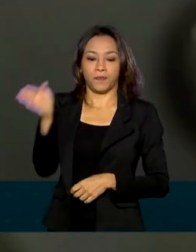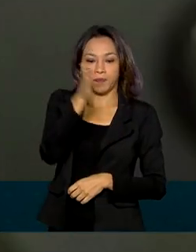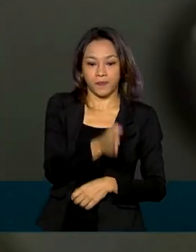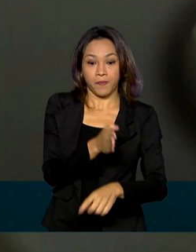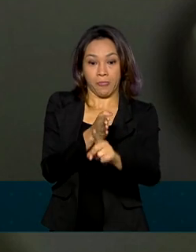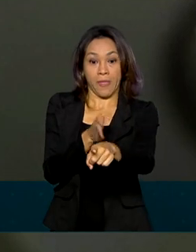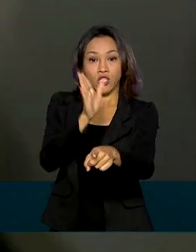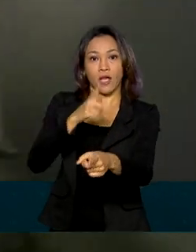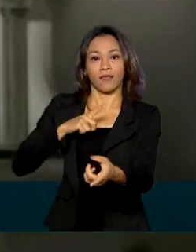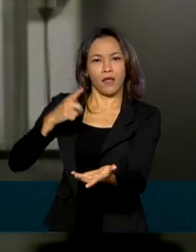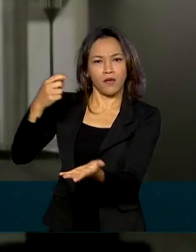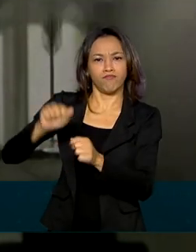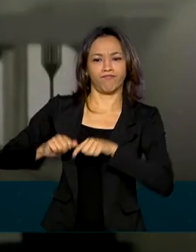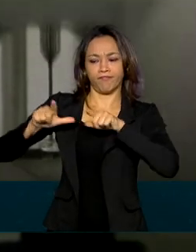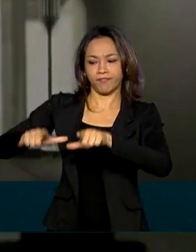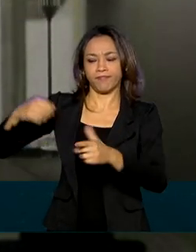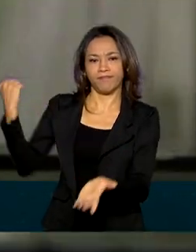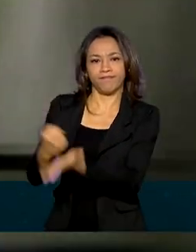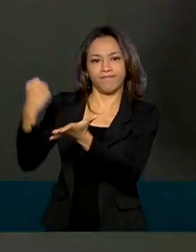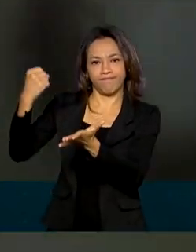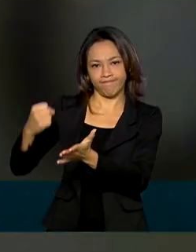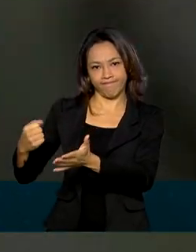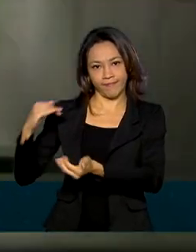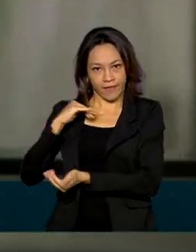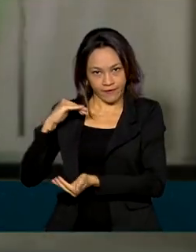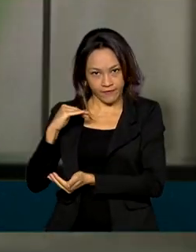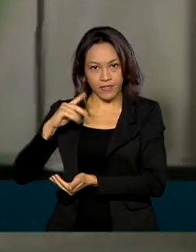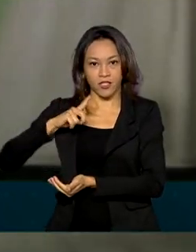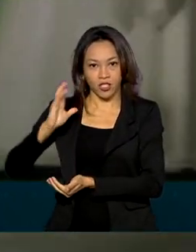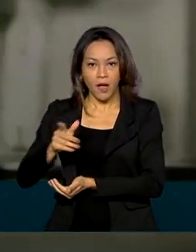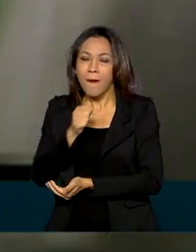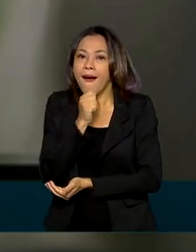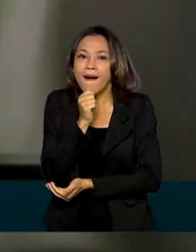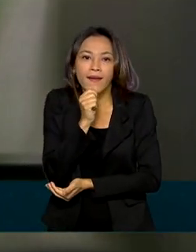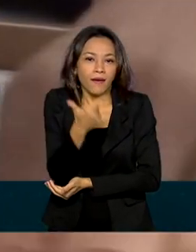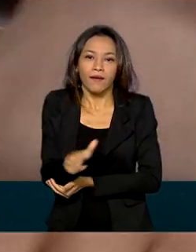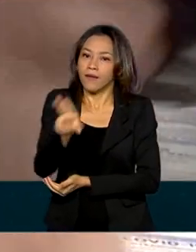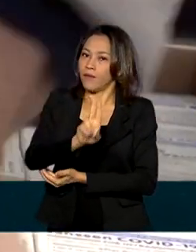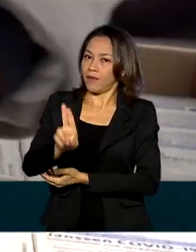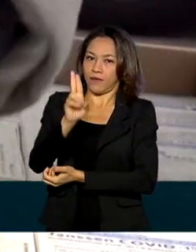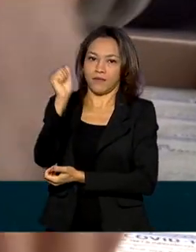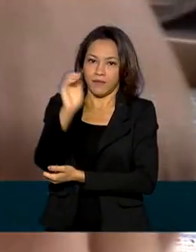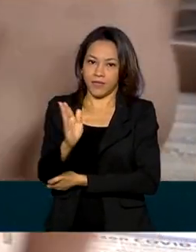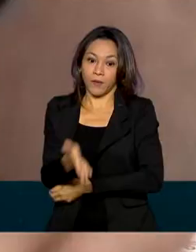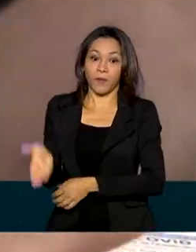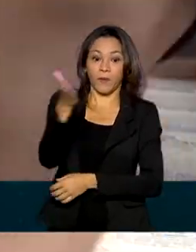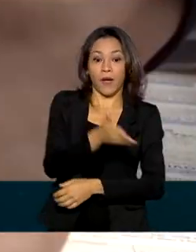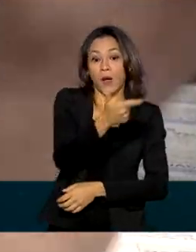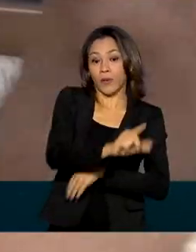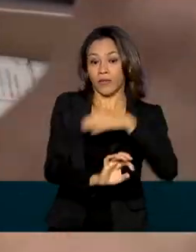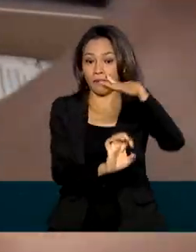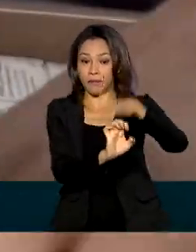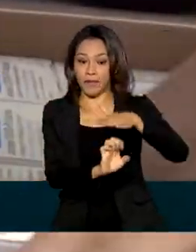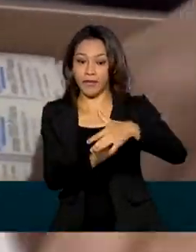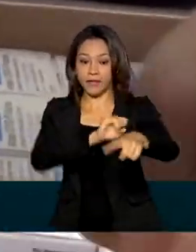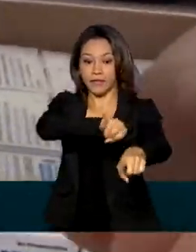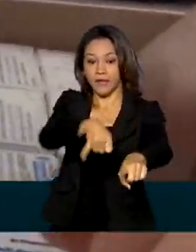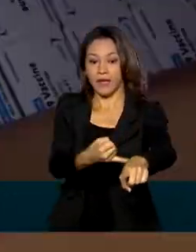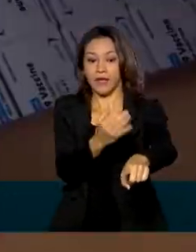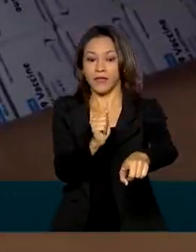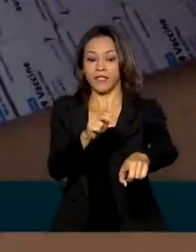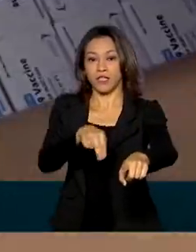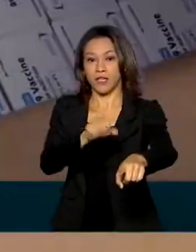conta com o registro definitivo da Anvisa, mas ainda não está sendo usada no Brasil. Da Janssen, o governo comprou 38